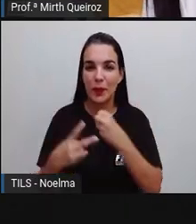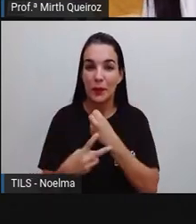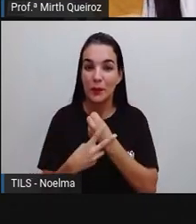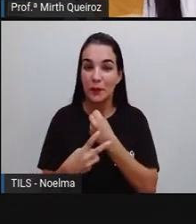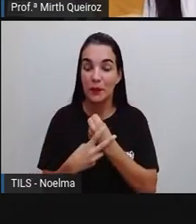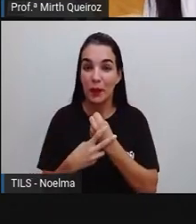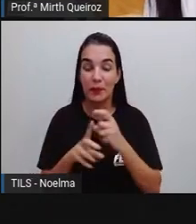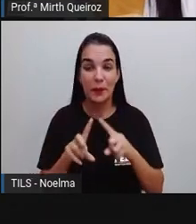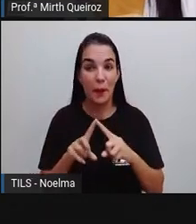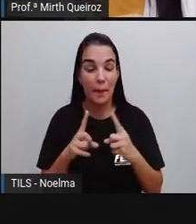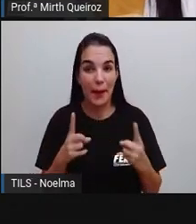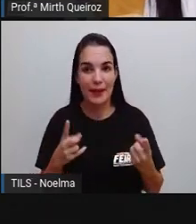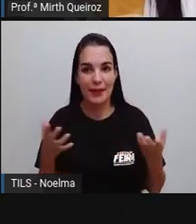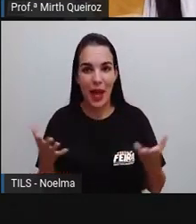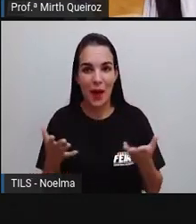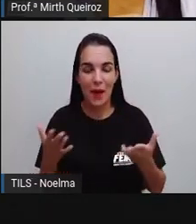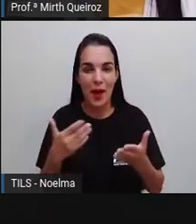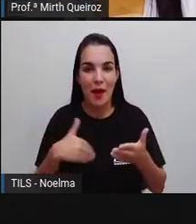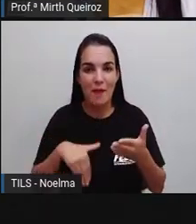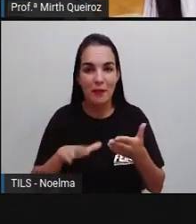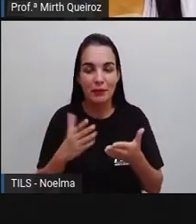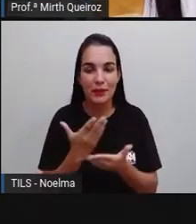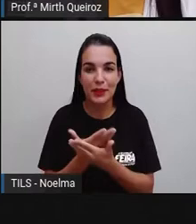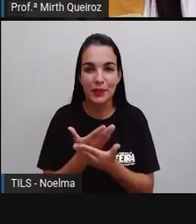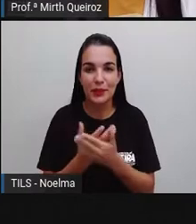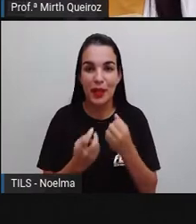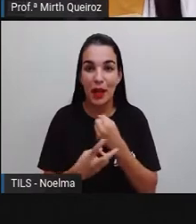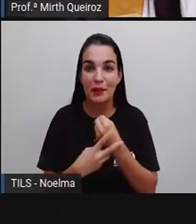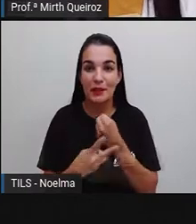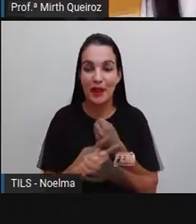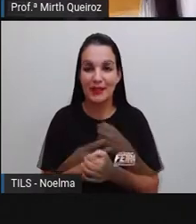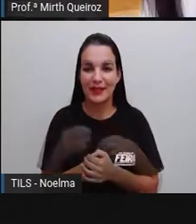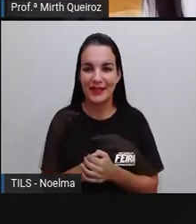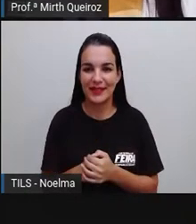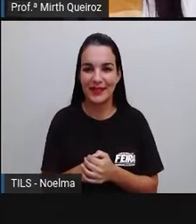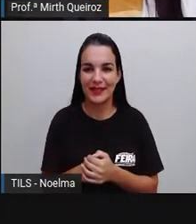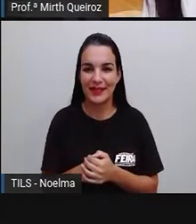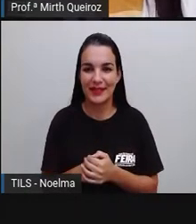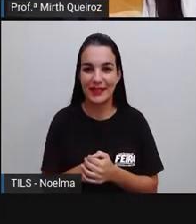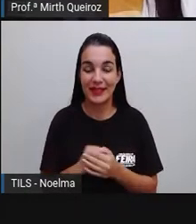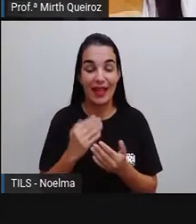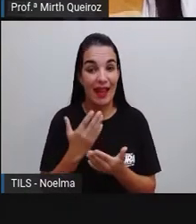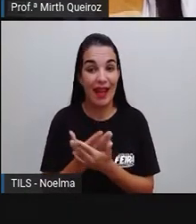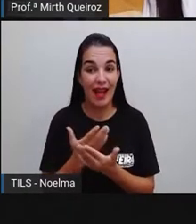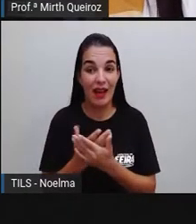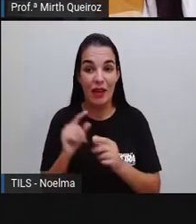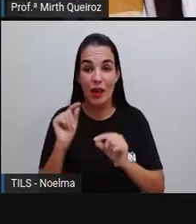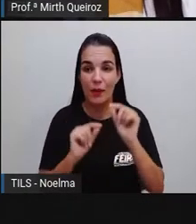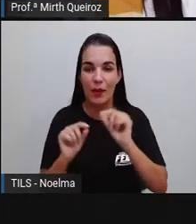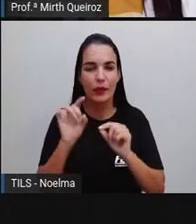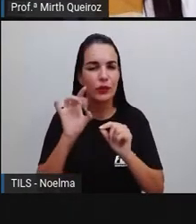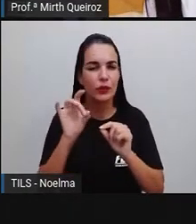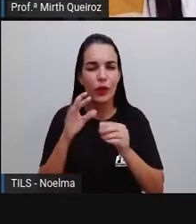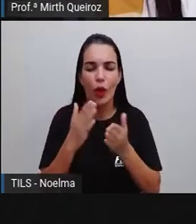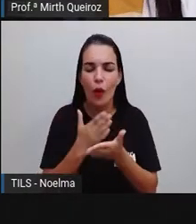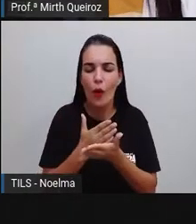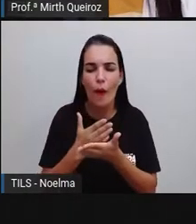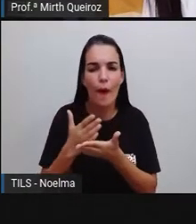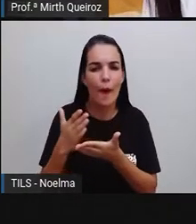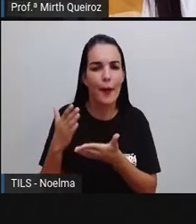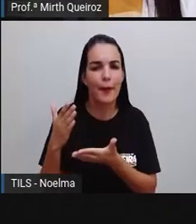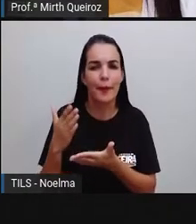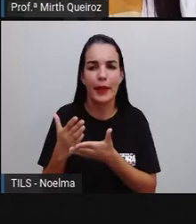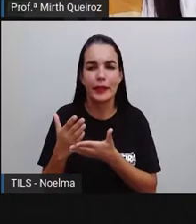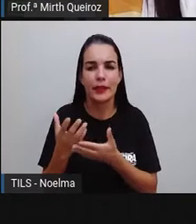momento nós vamos estudar os verbos em textos. Essa aula será apenas a introdução onde nós